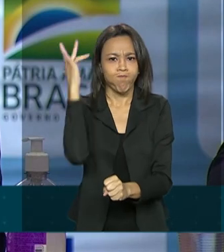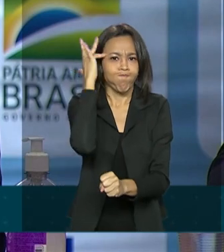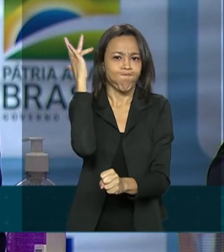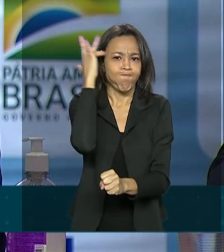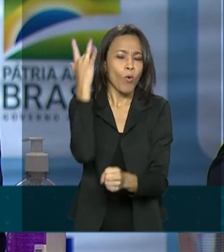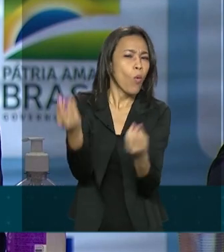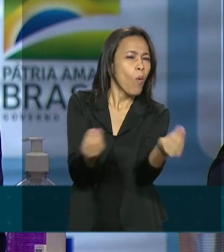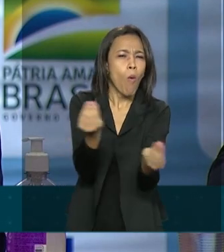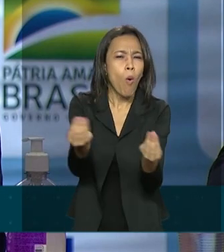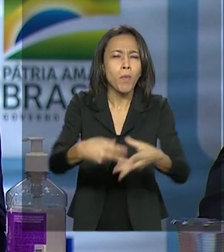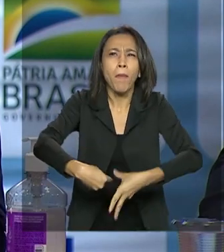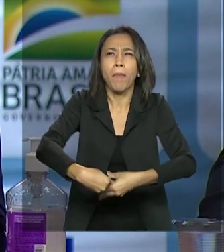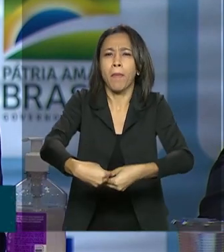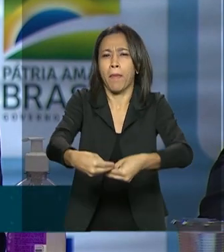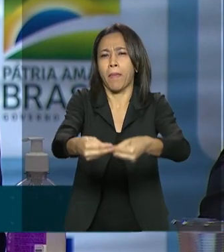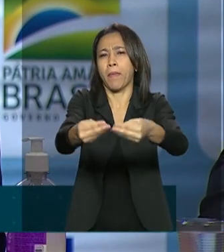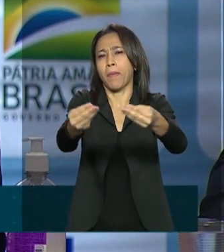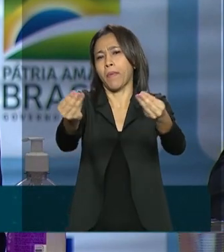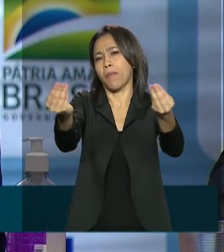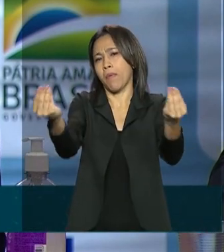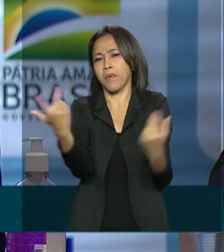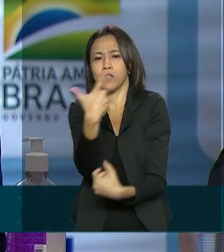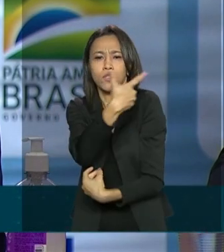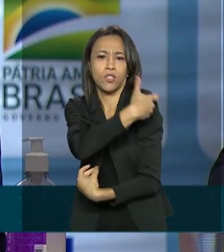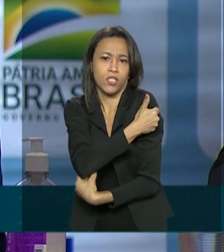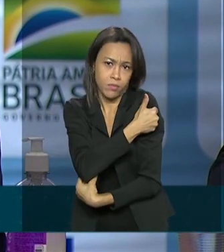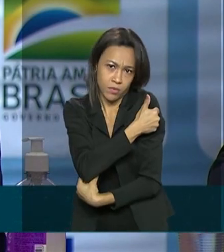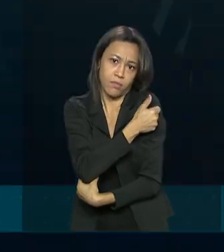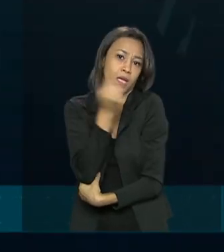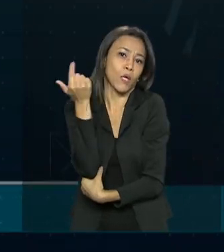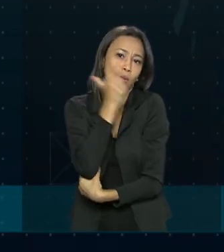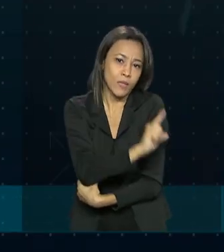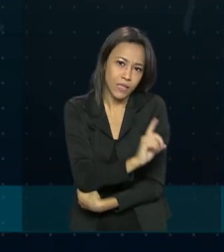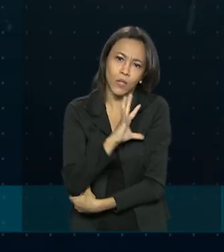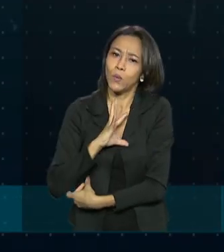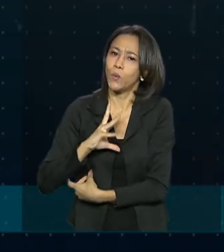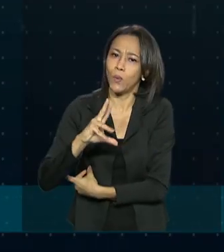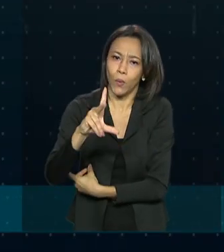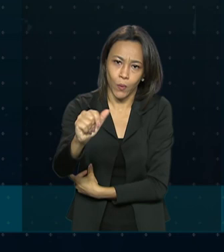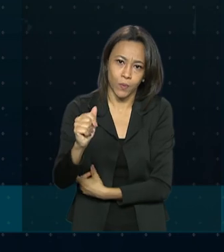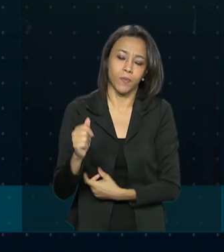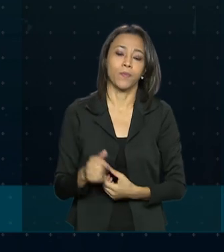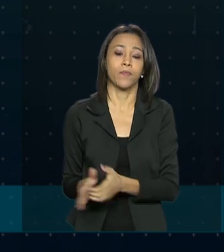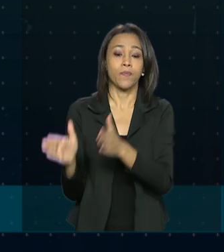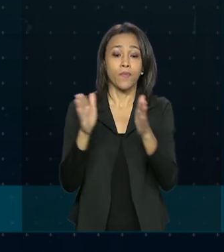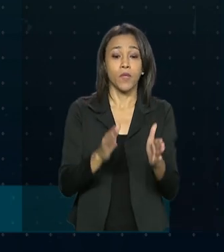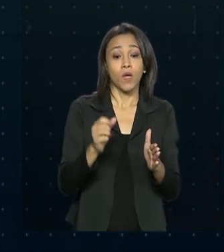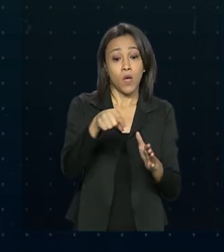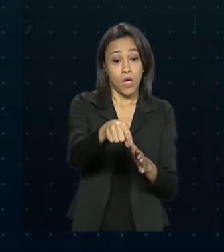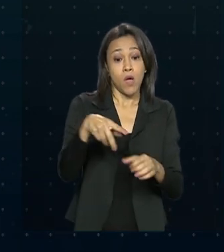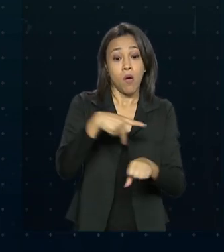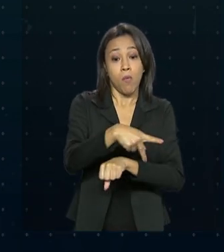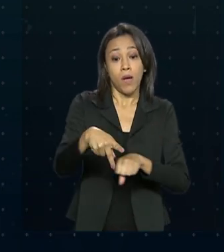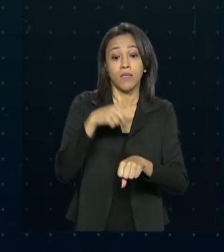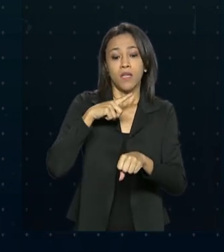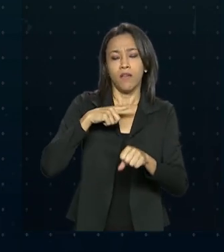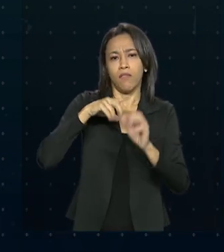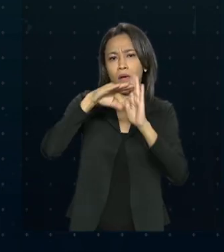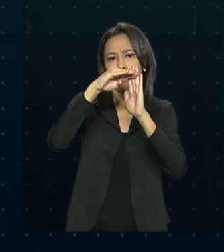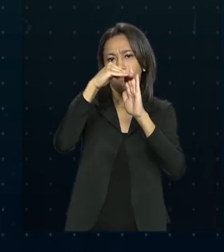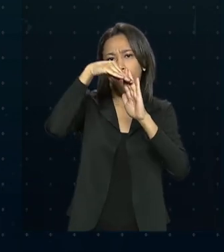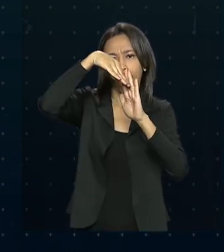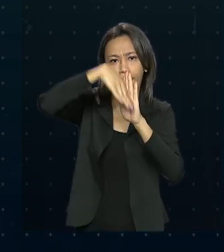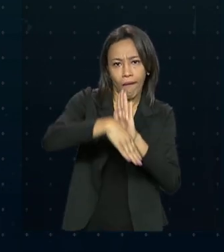de como distribuir a vacina para que a vacina chegue na ponta. O país teve uma queda de 3% no